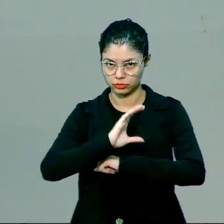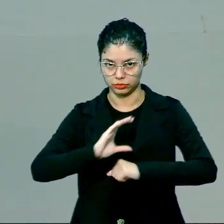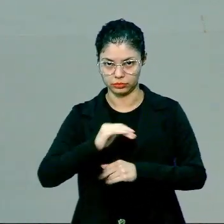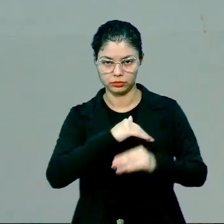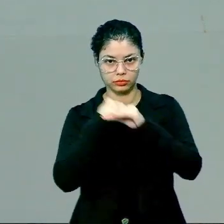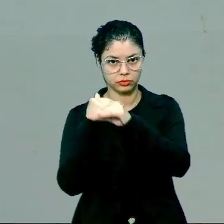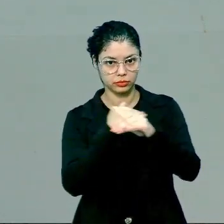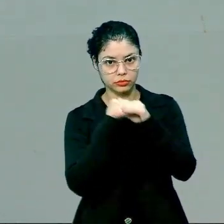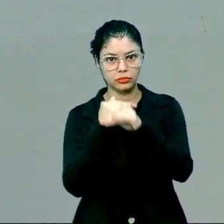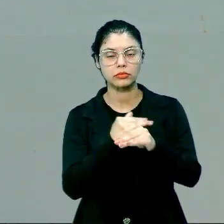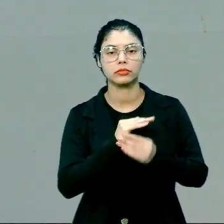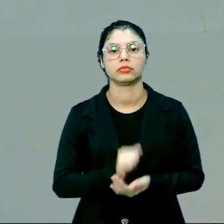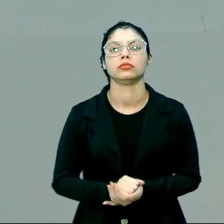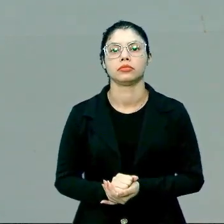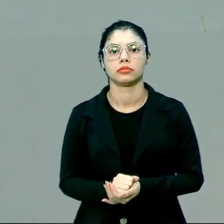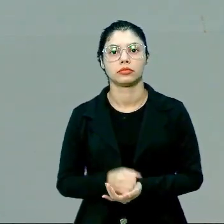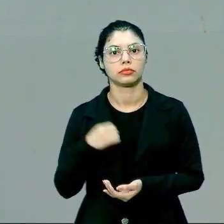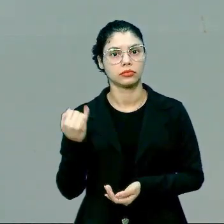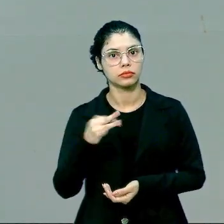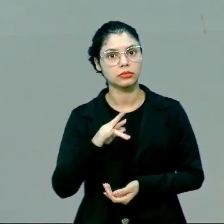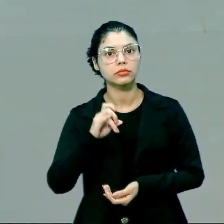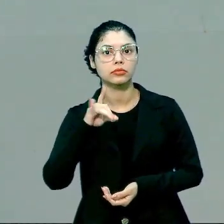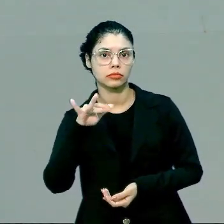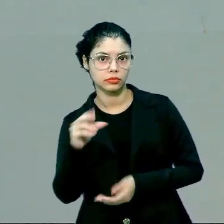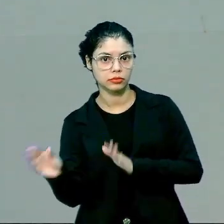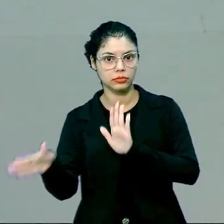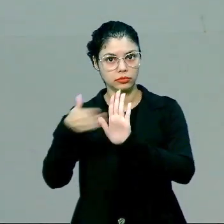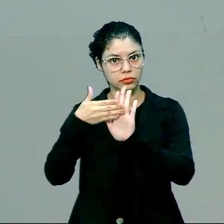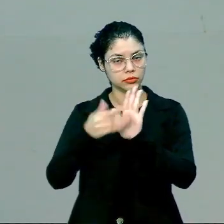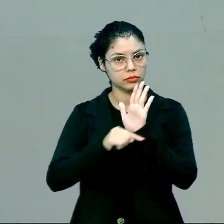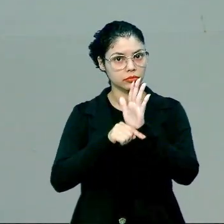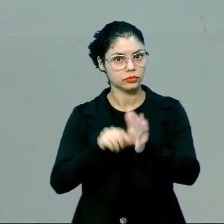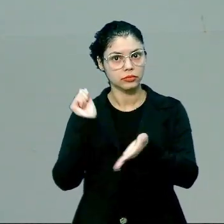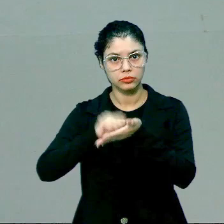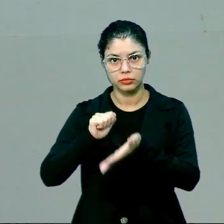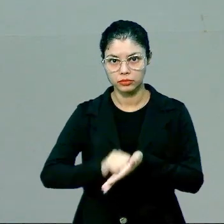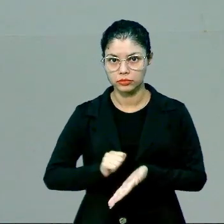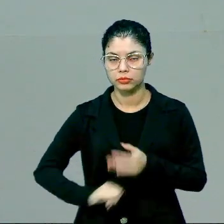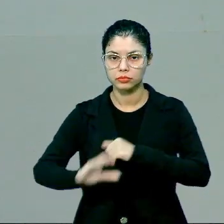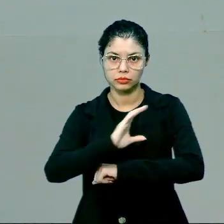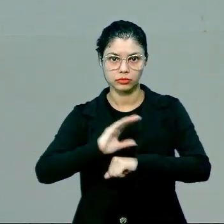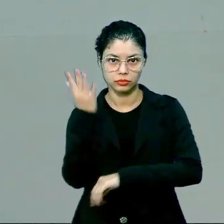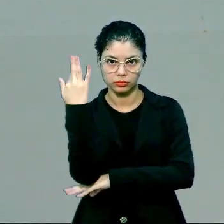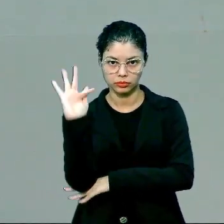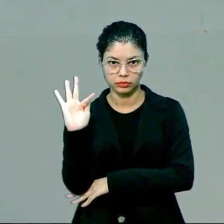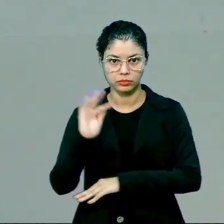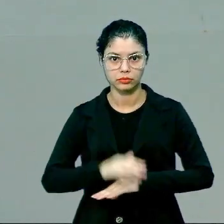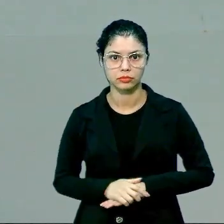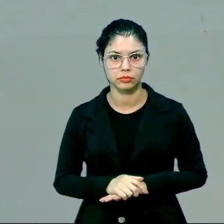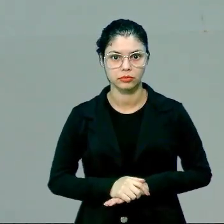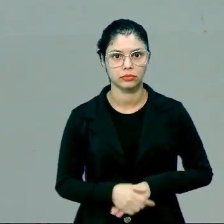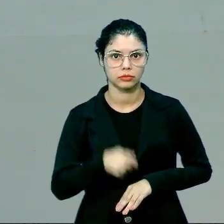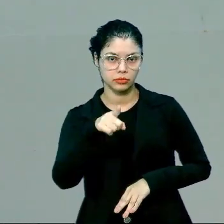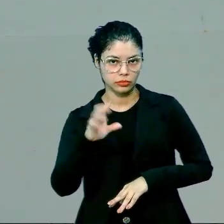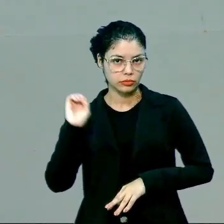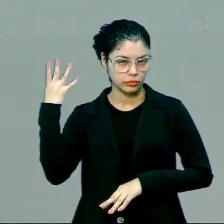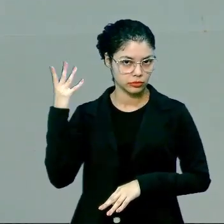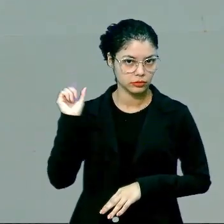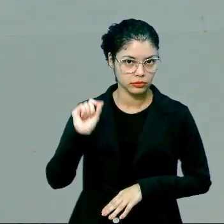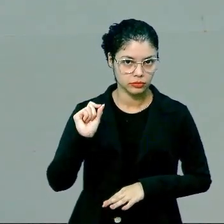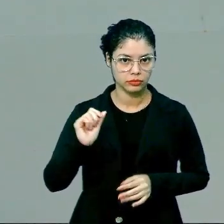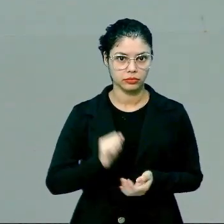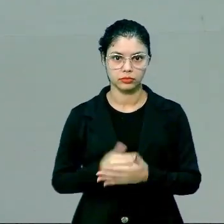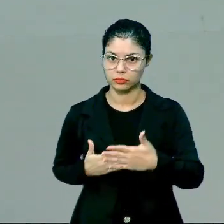que é a igualdade. O princípio da igualdade, ele está pautado, ele está escrito lá na Constituição Federal. E aí, nesse caso aqui,